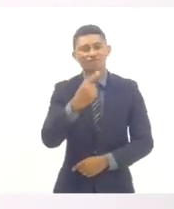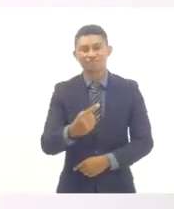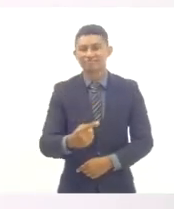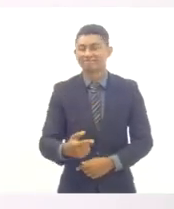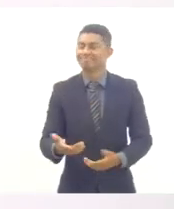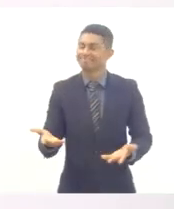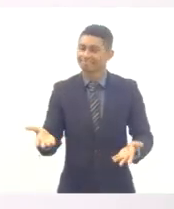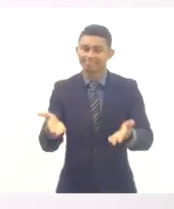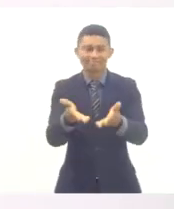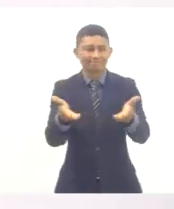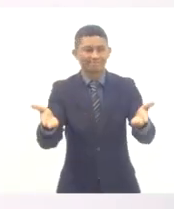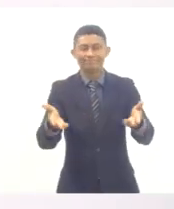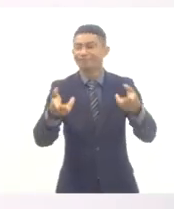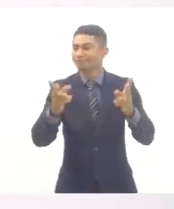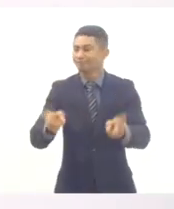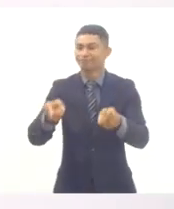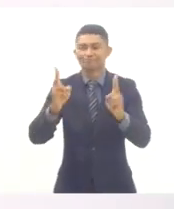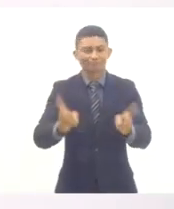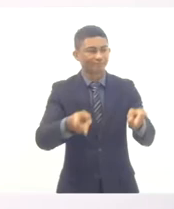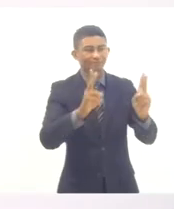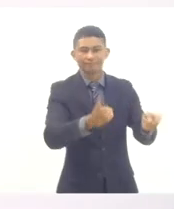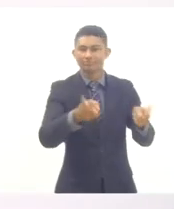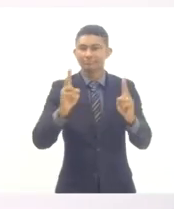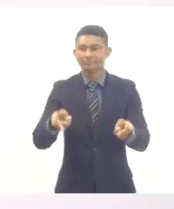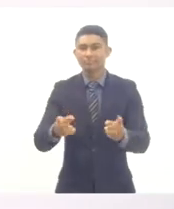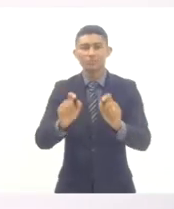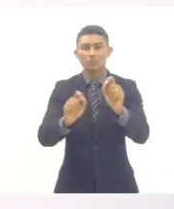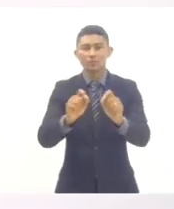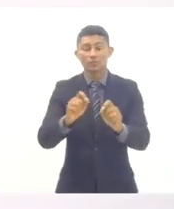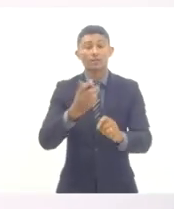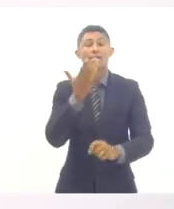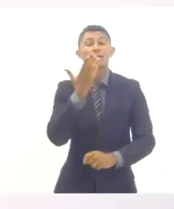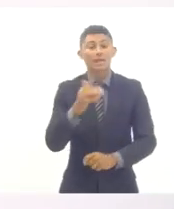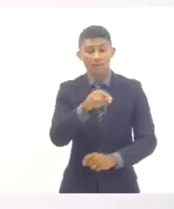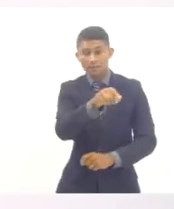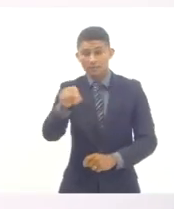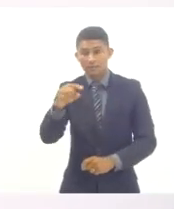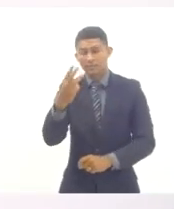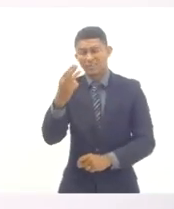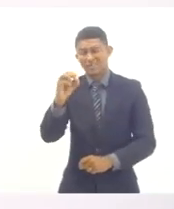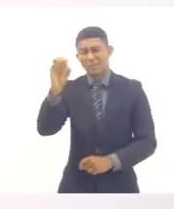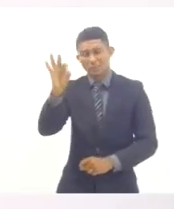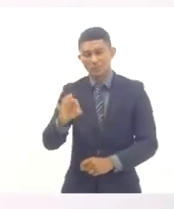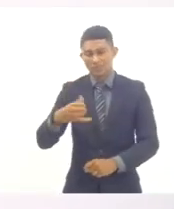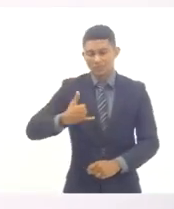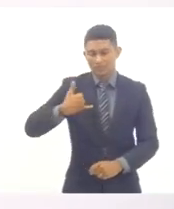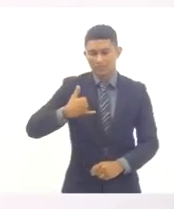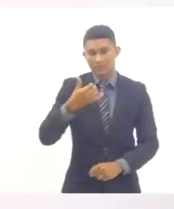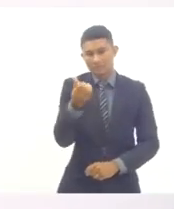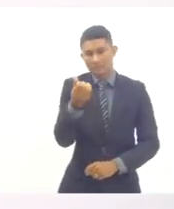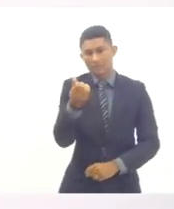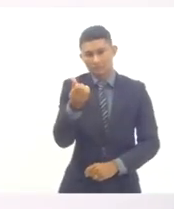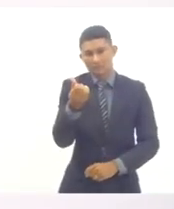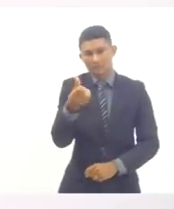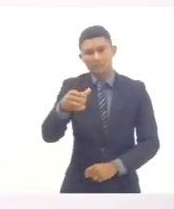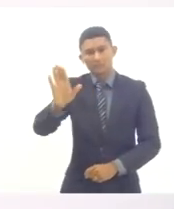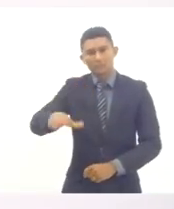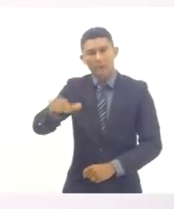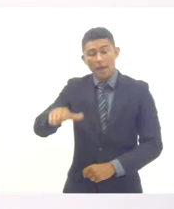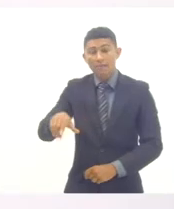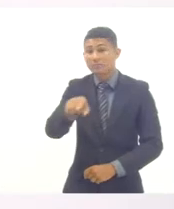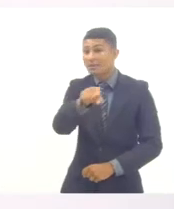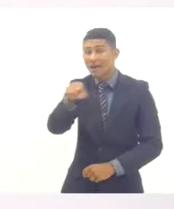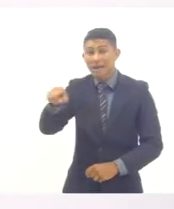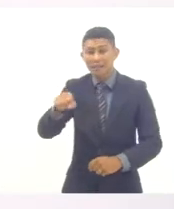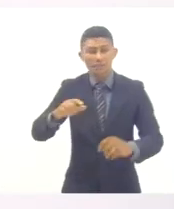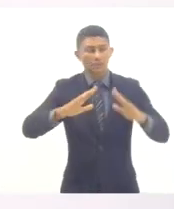vive um cenário onde mais de 30% das crianças com menos de seis anos não conseguem acessar